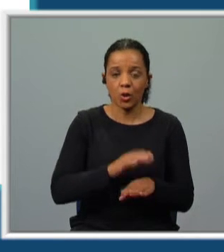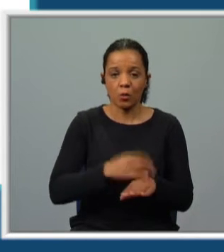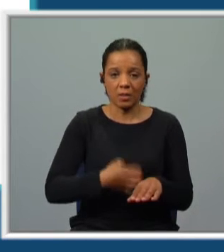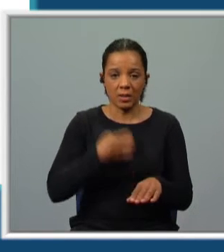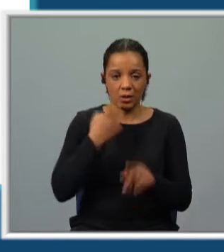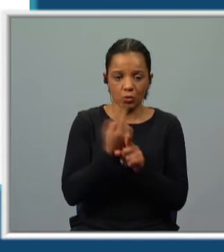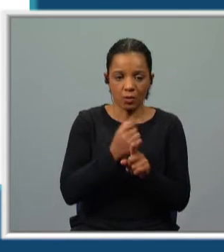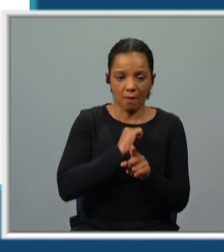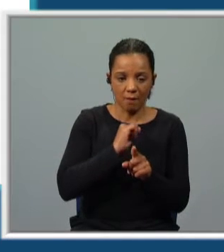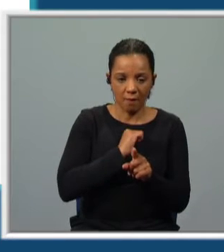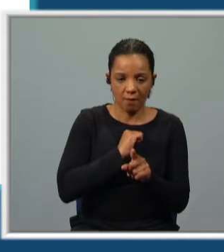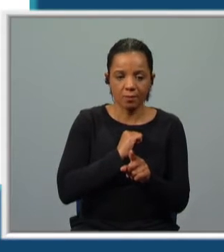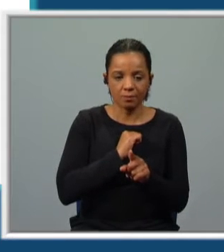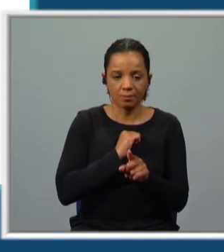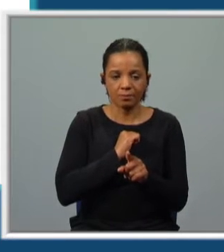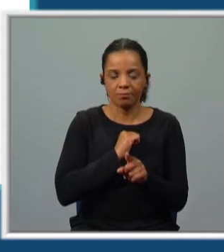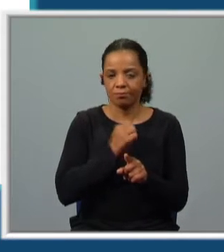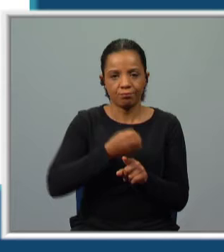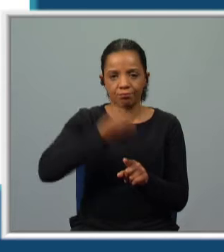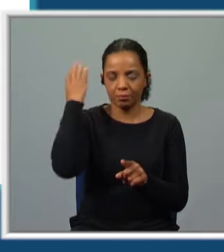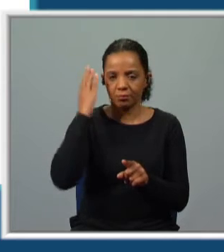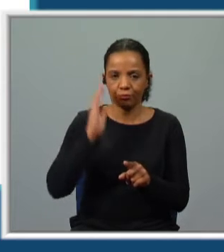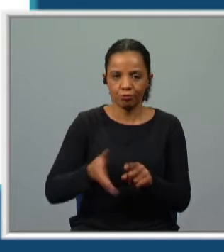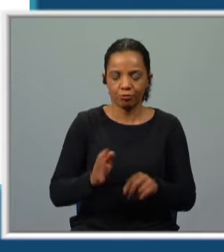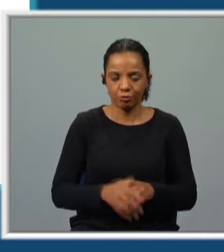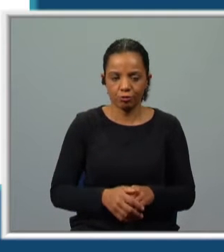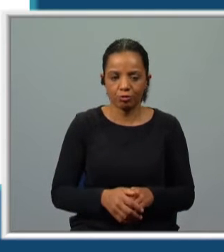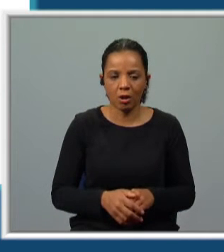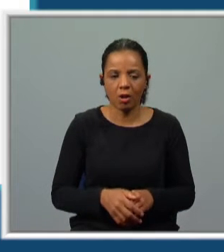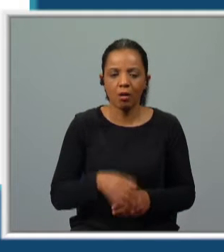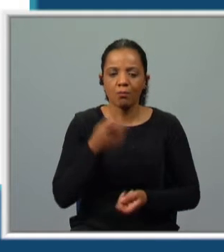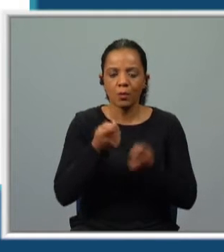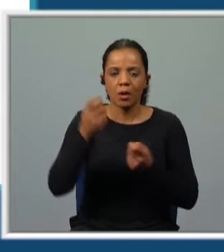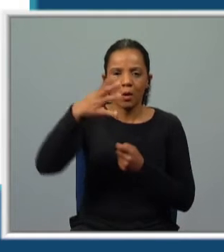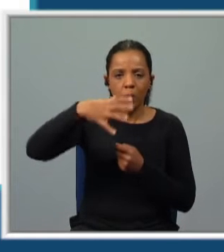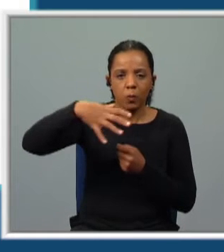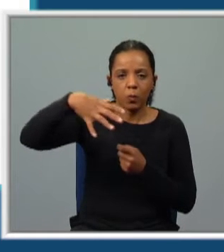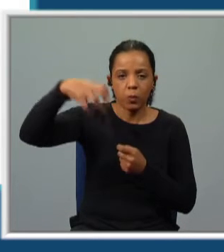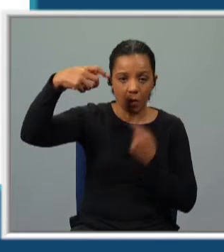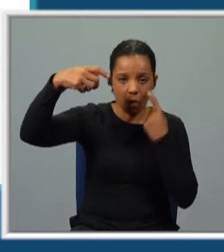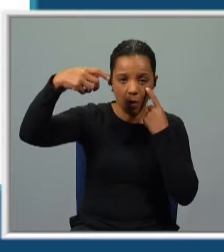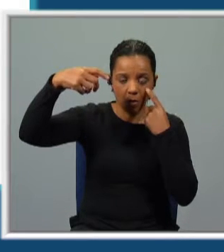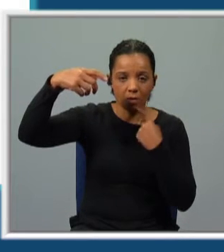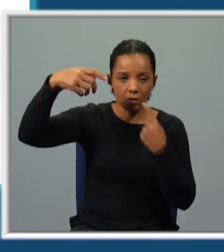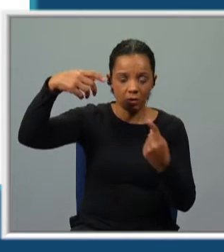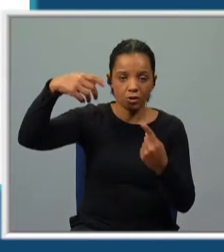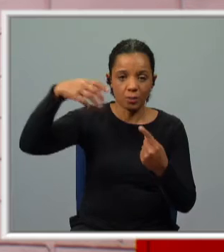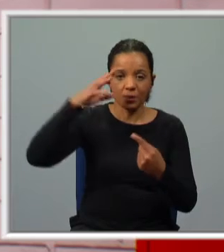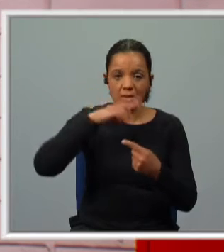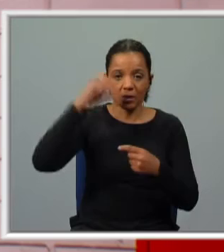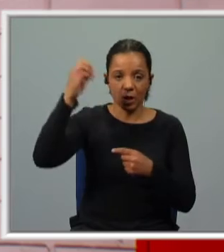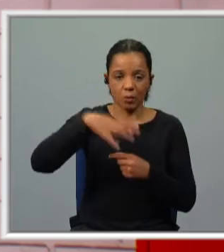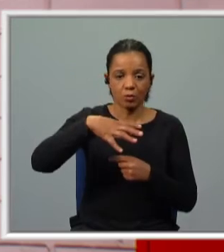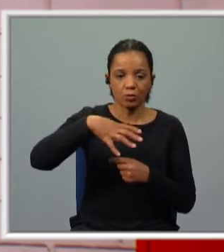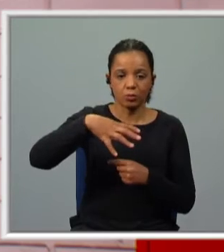sentidos haviam já para sempre esquecido. Apagam-se lentamente as luzes, repara, indicação para quem trata da